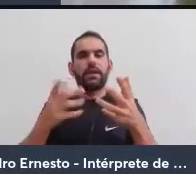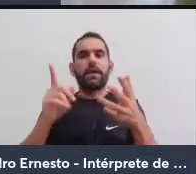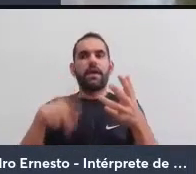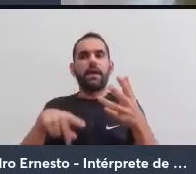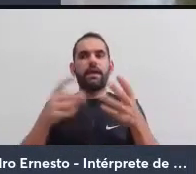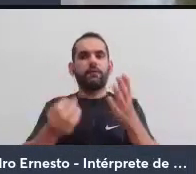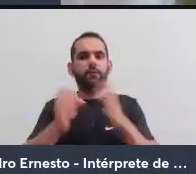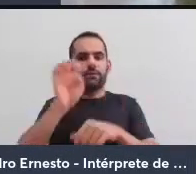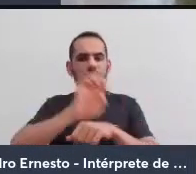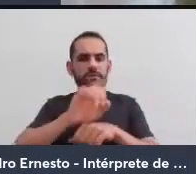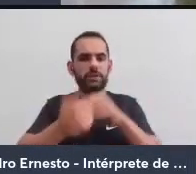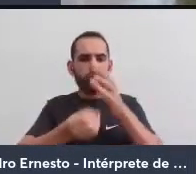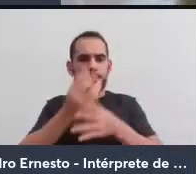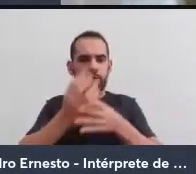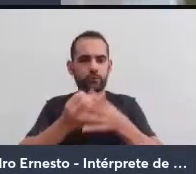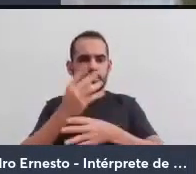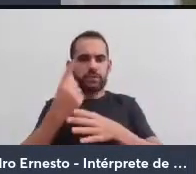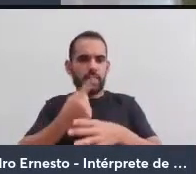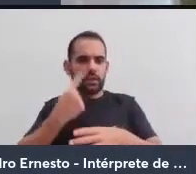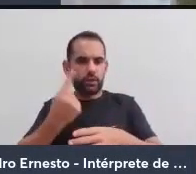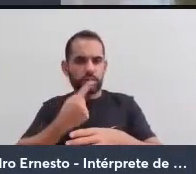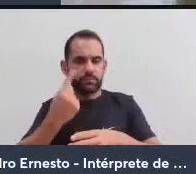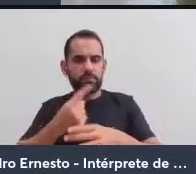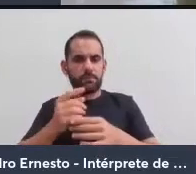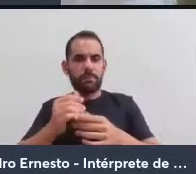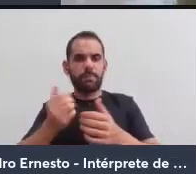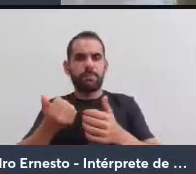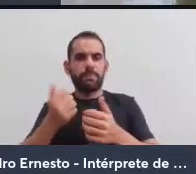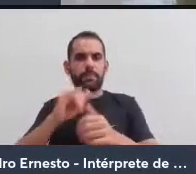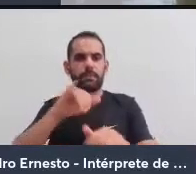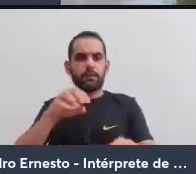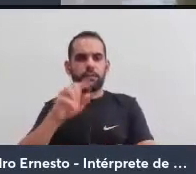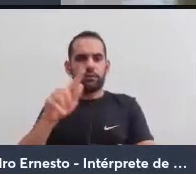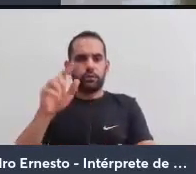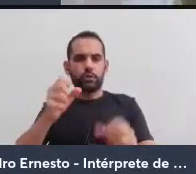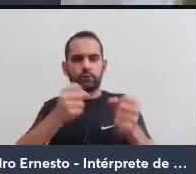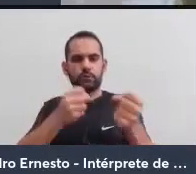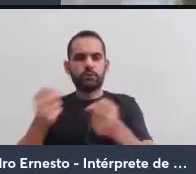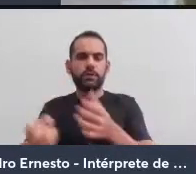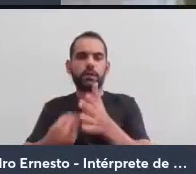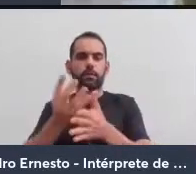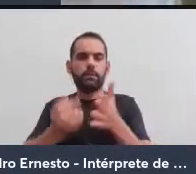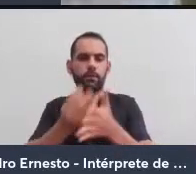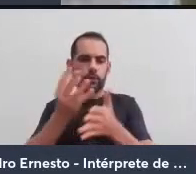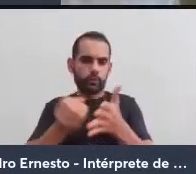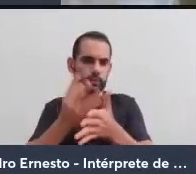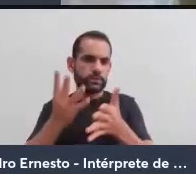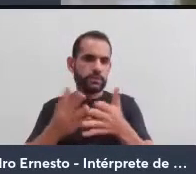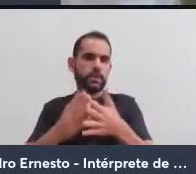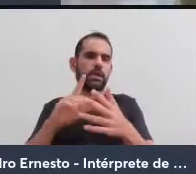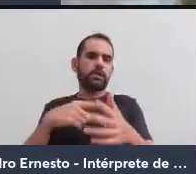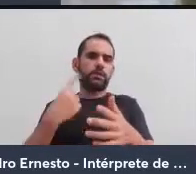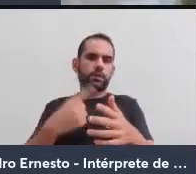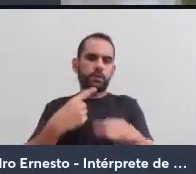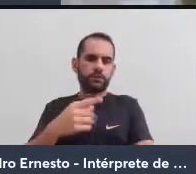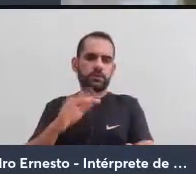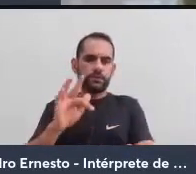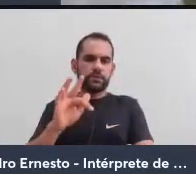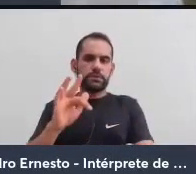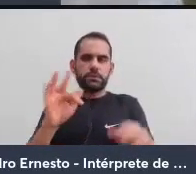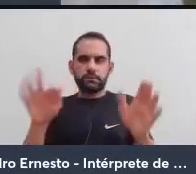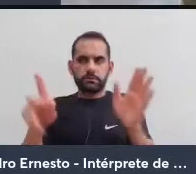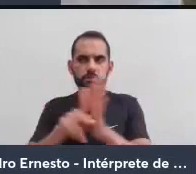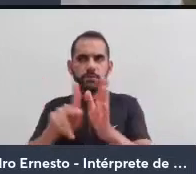produz em relação a nós, que os jogos de poder nos produzem. Nós somos fruto dessa